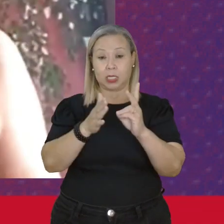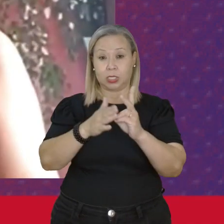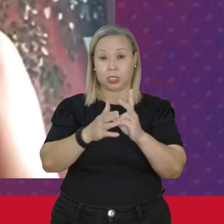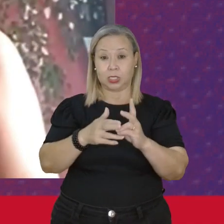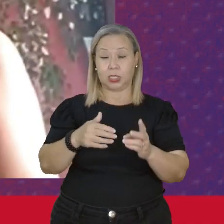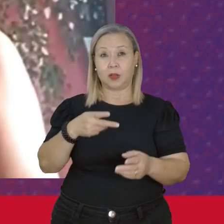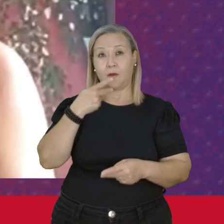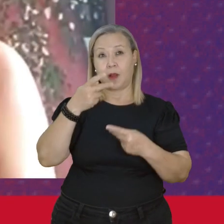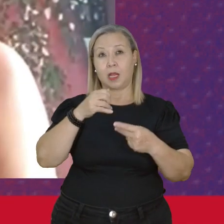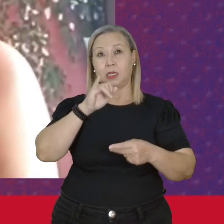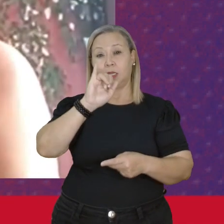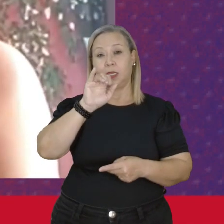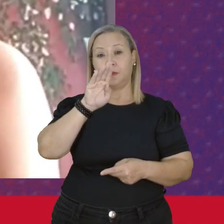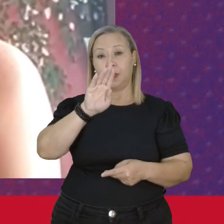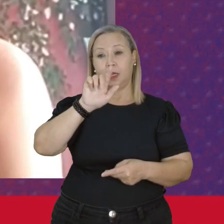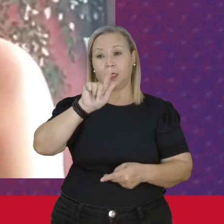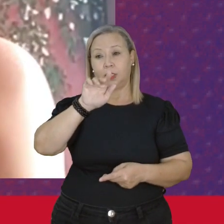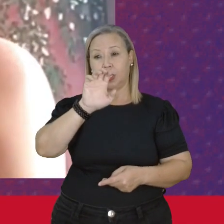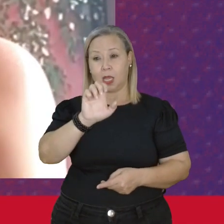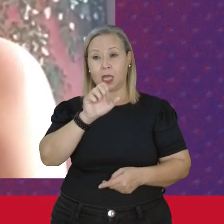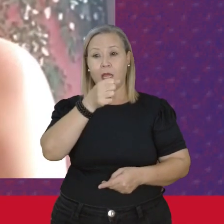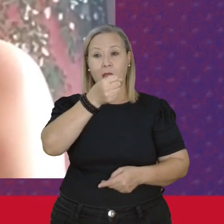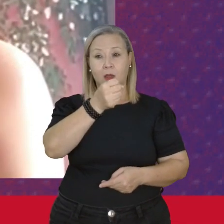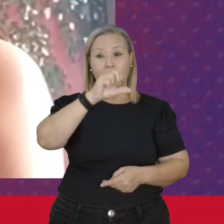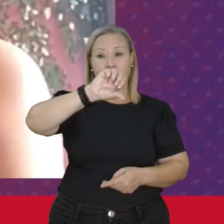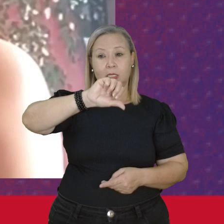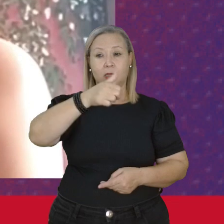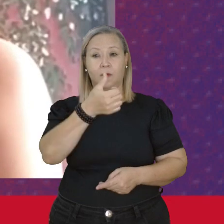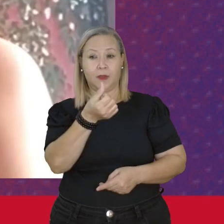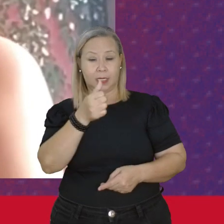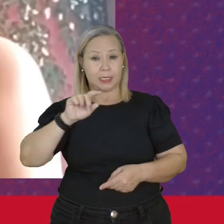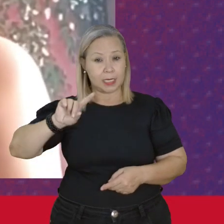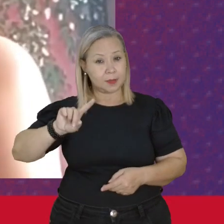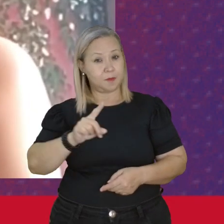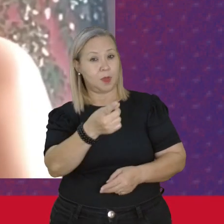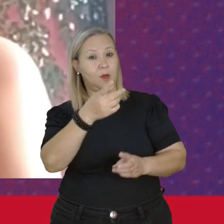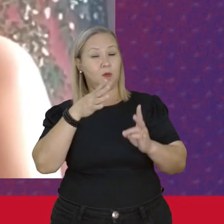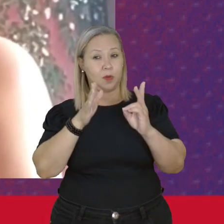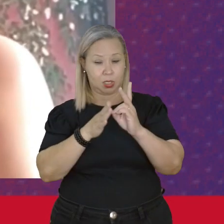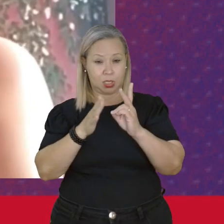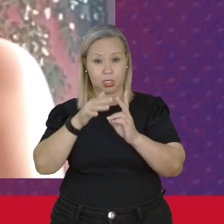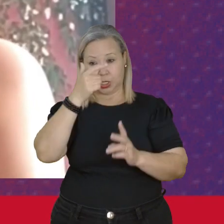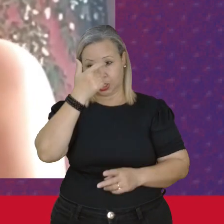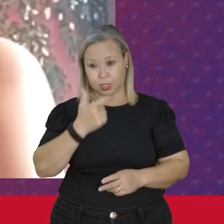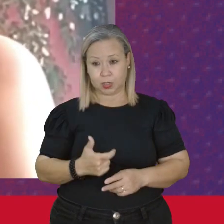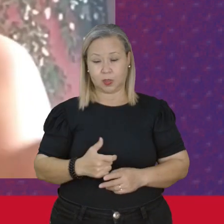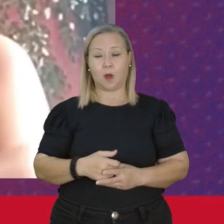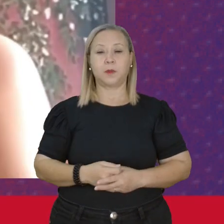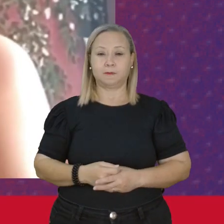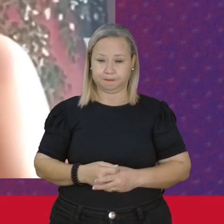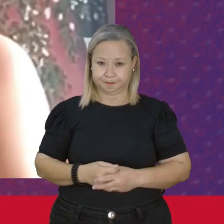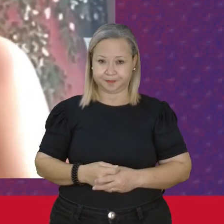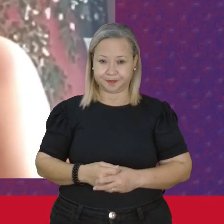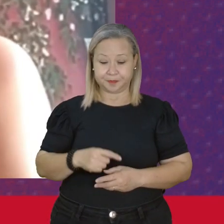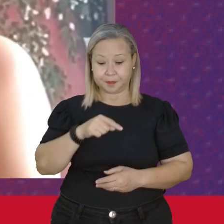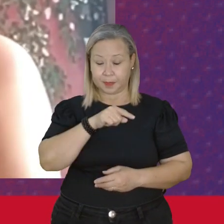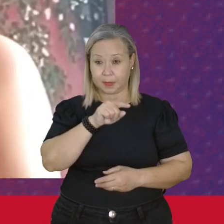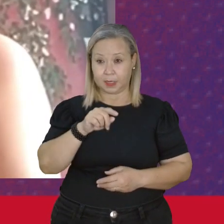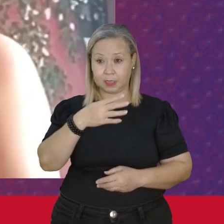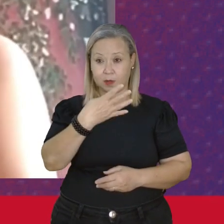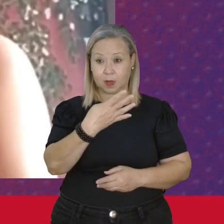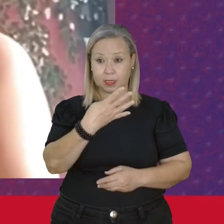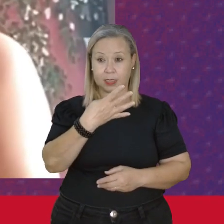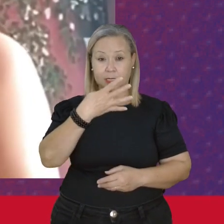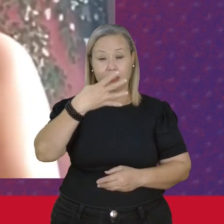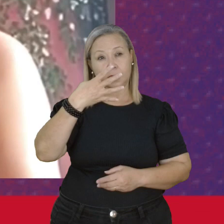896 mil Indígenas Que somos Segundo o IBGE Desse 448